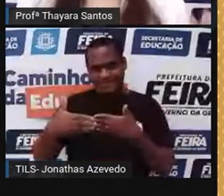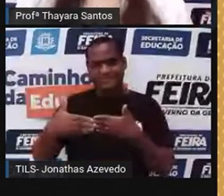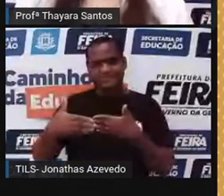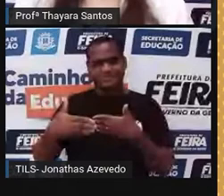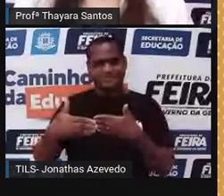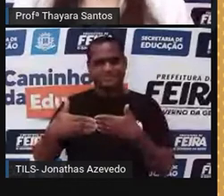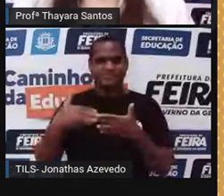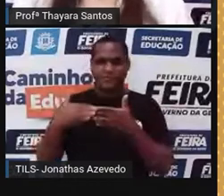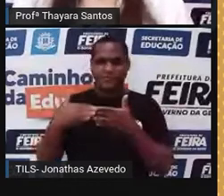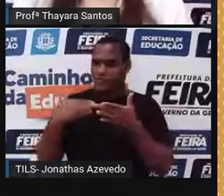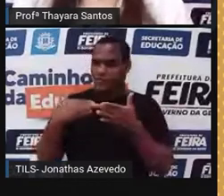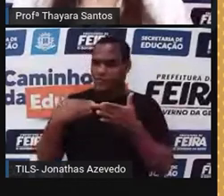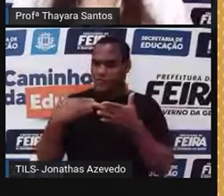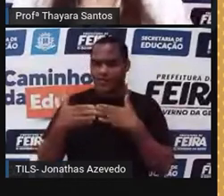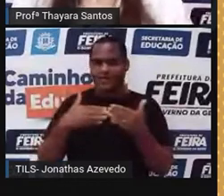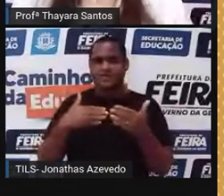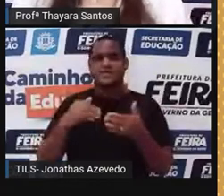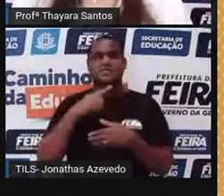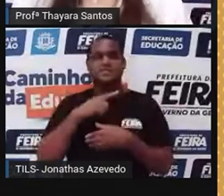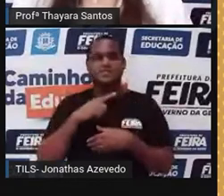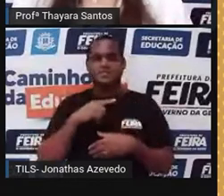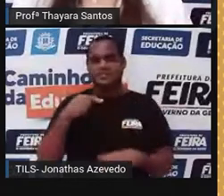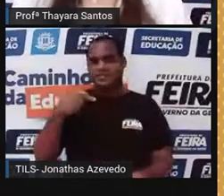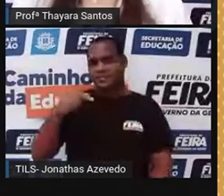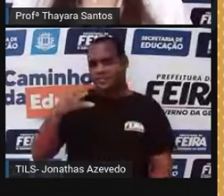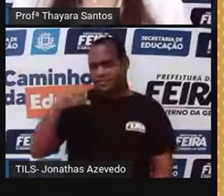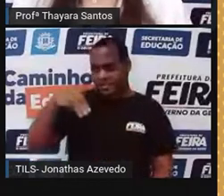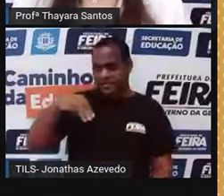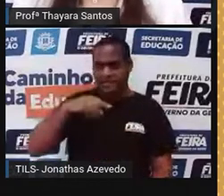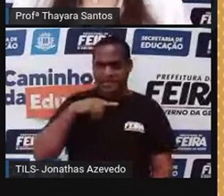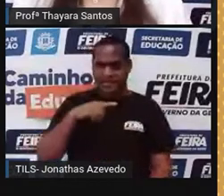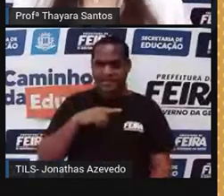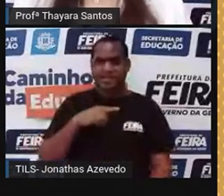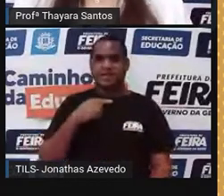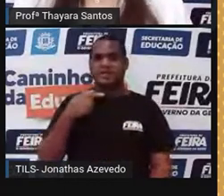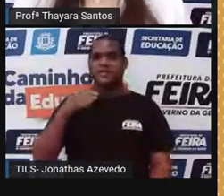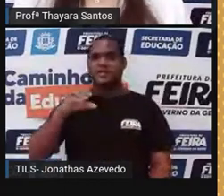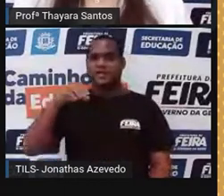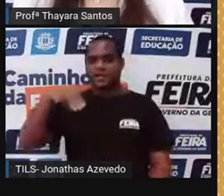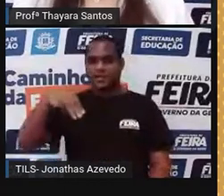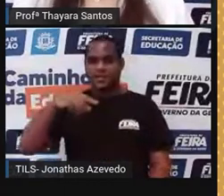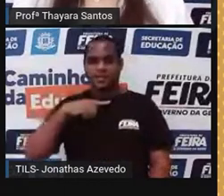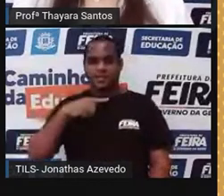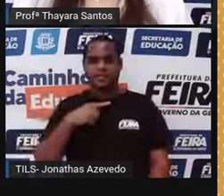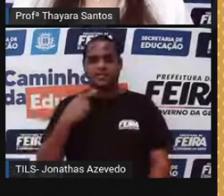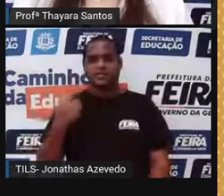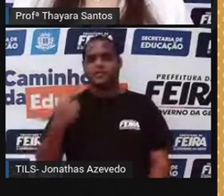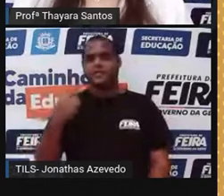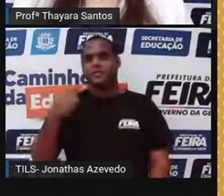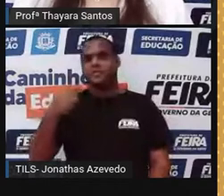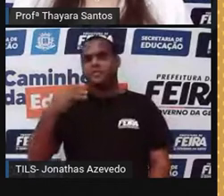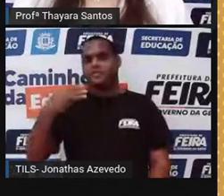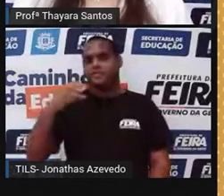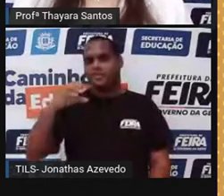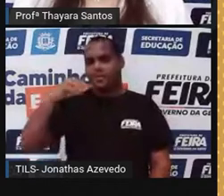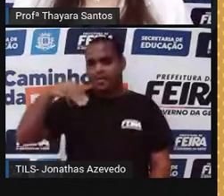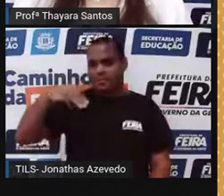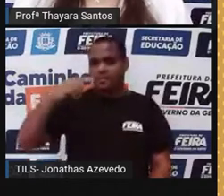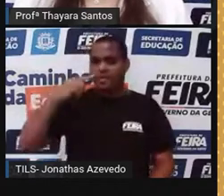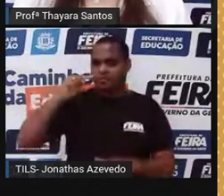Ela tem aqui 7 cm de comprimento, 3 cm de